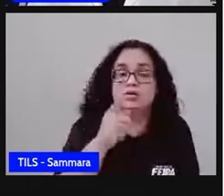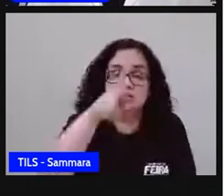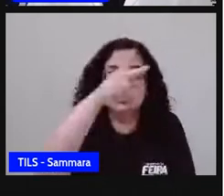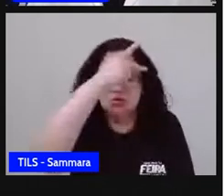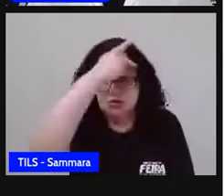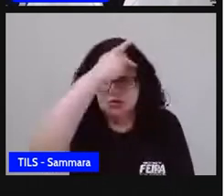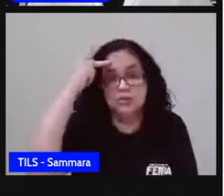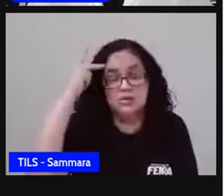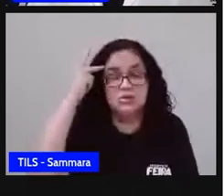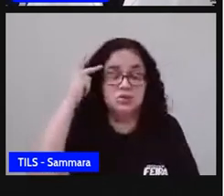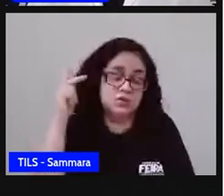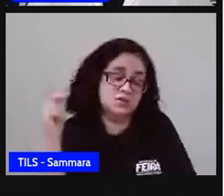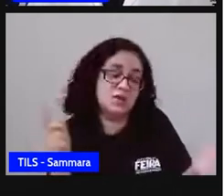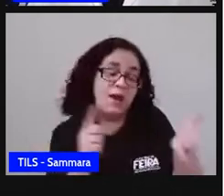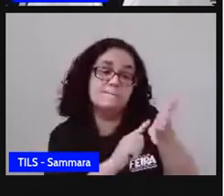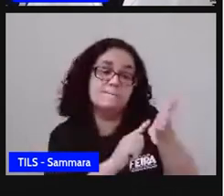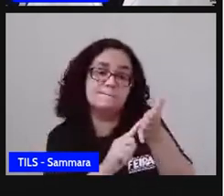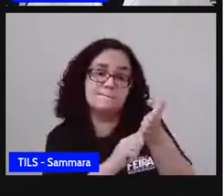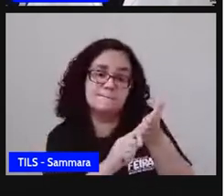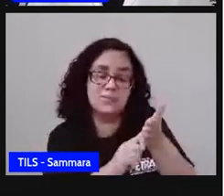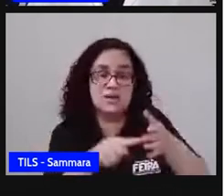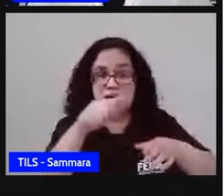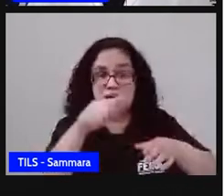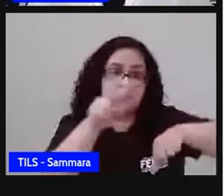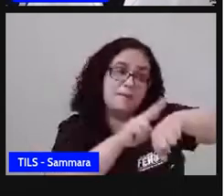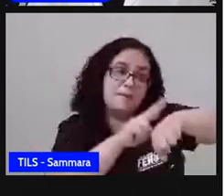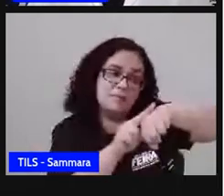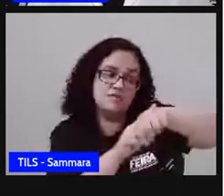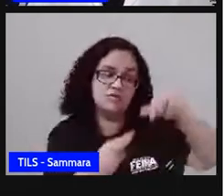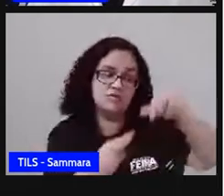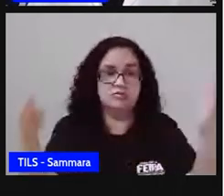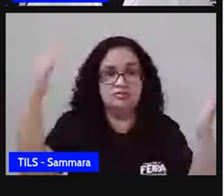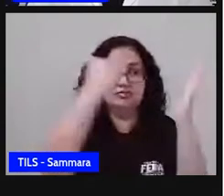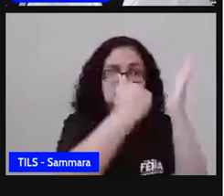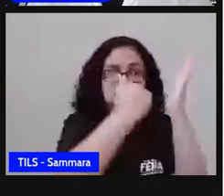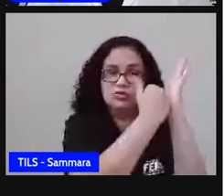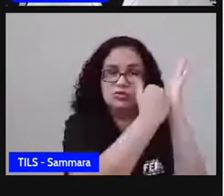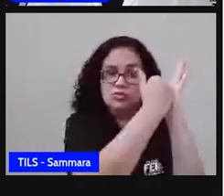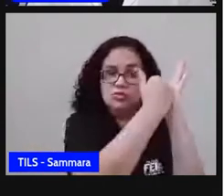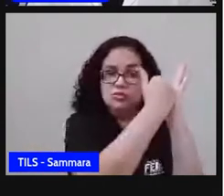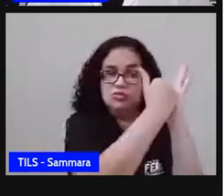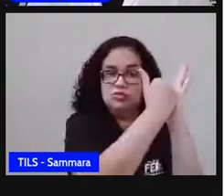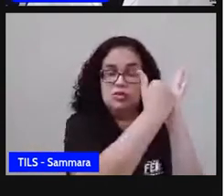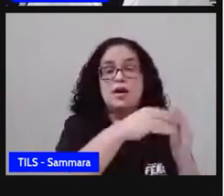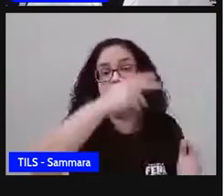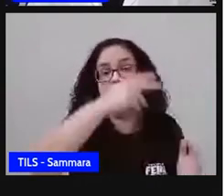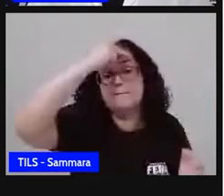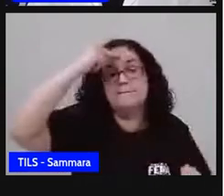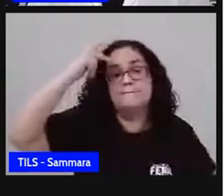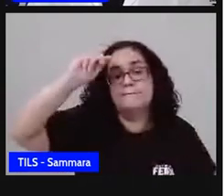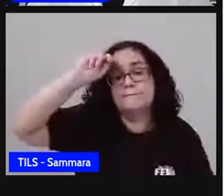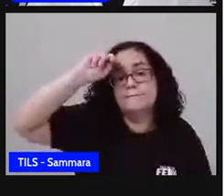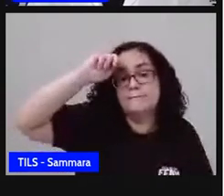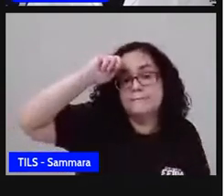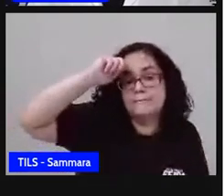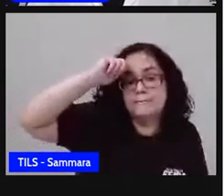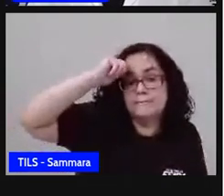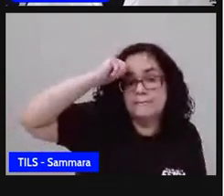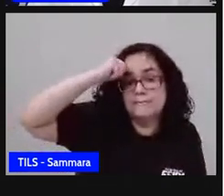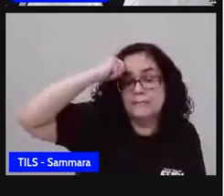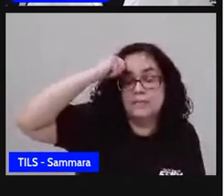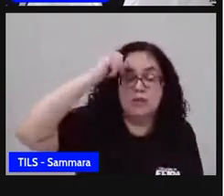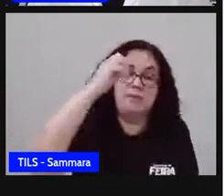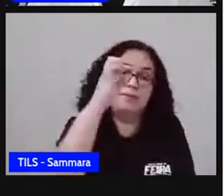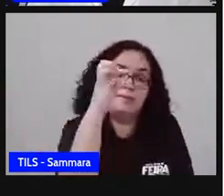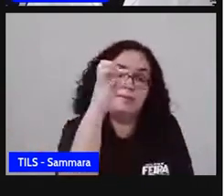brancas. Olha só a barrinha verde até onde vai. E olha a quantidade de pessoas negras. Olha só o